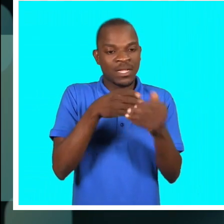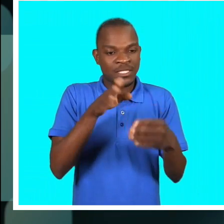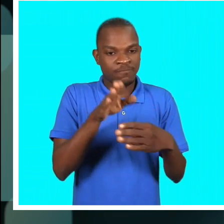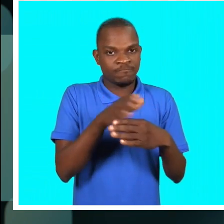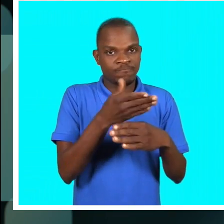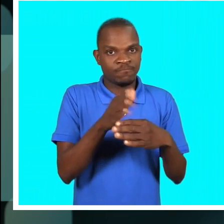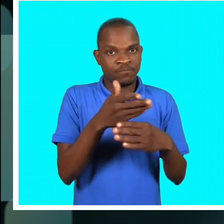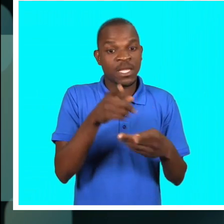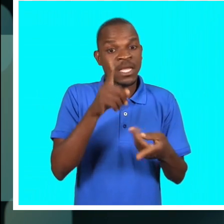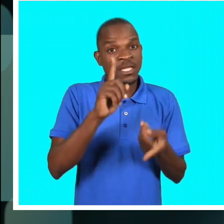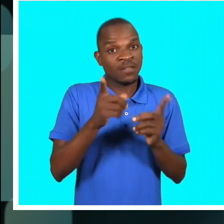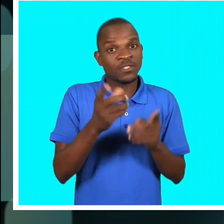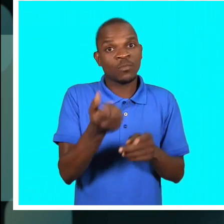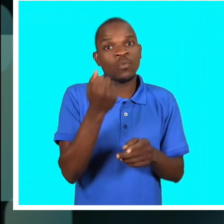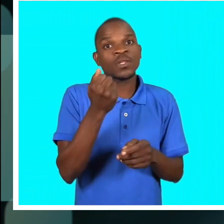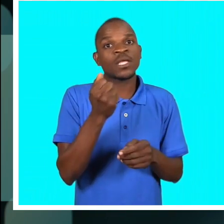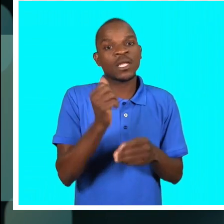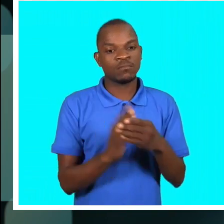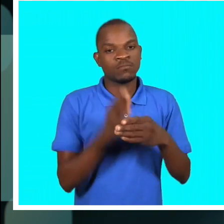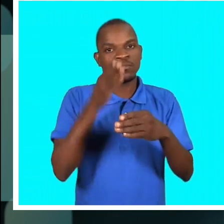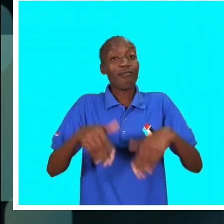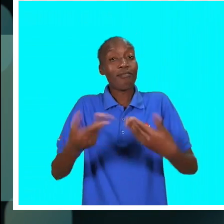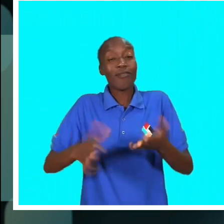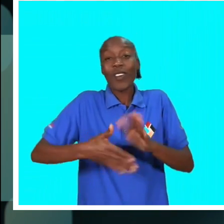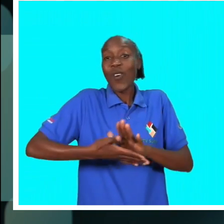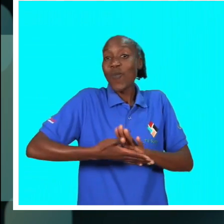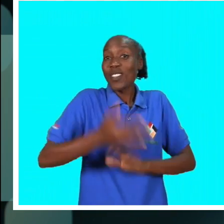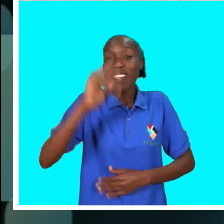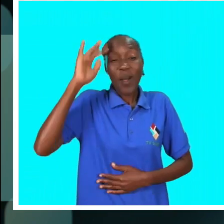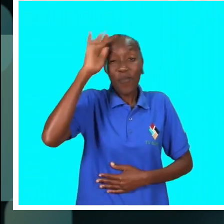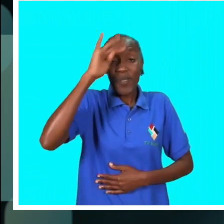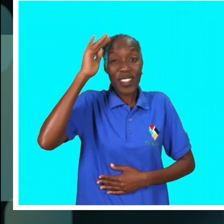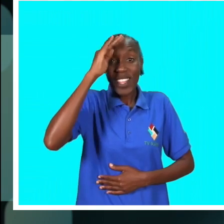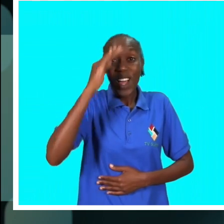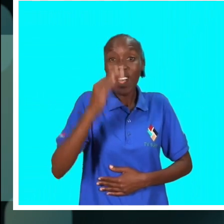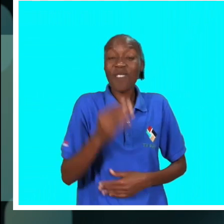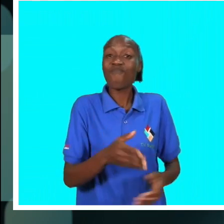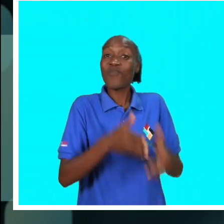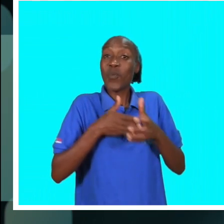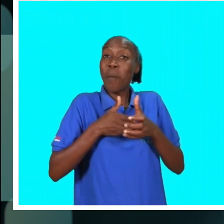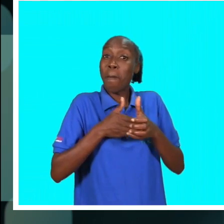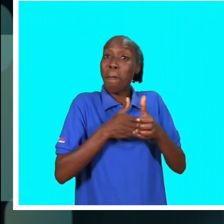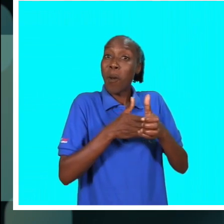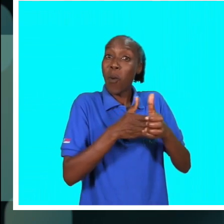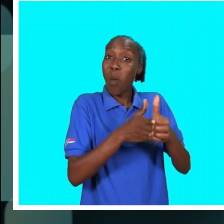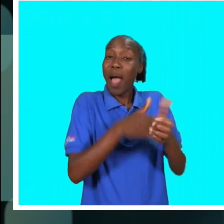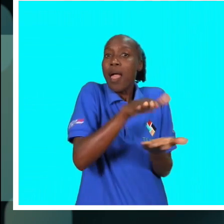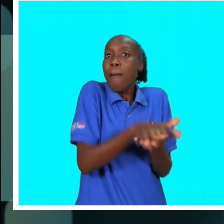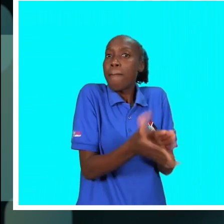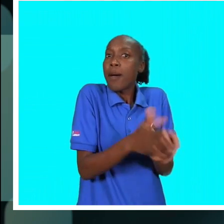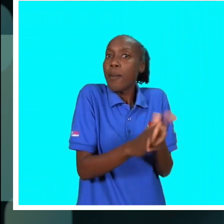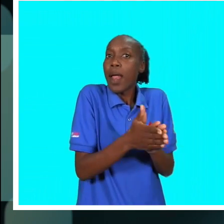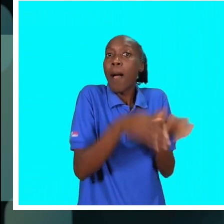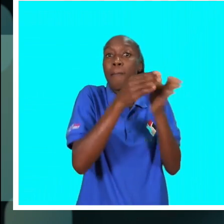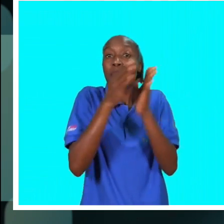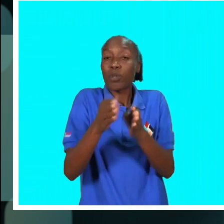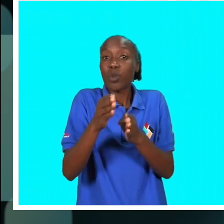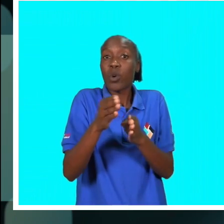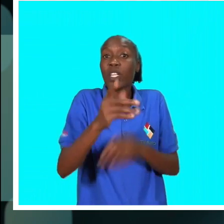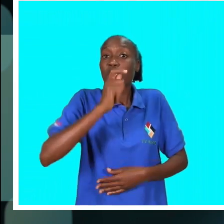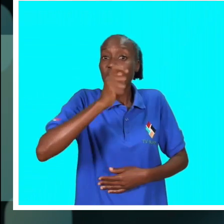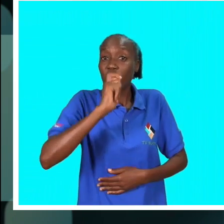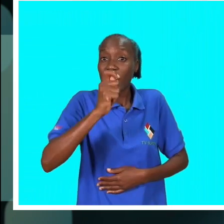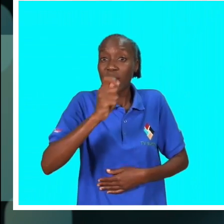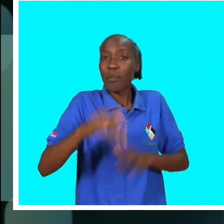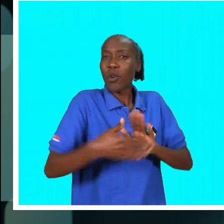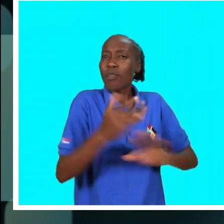poderá ser a solução do problema. Talhar é tempo de começar a pensar num guião de jornalistas para poder